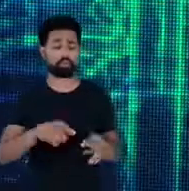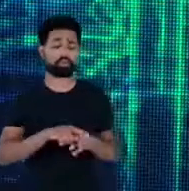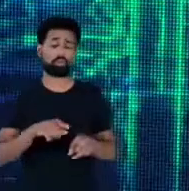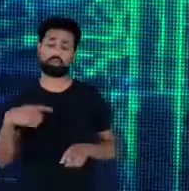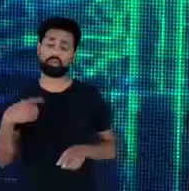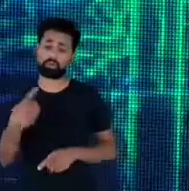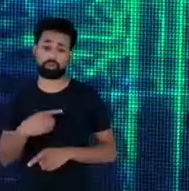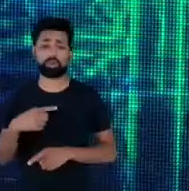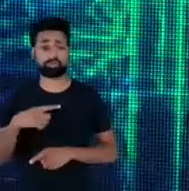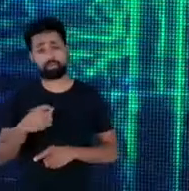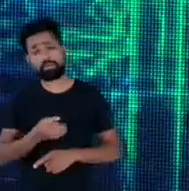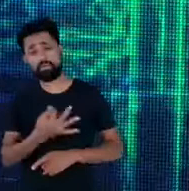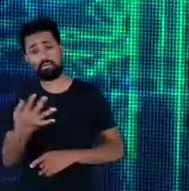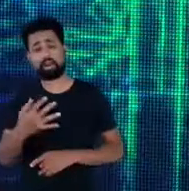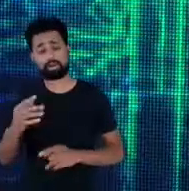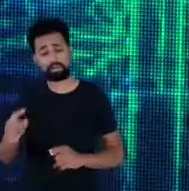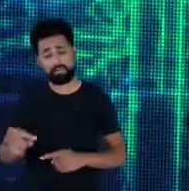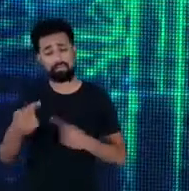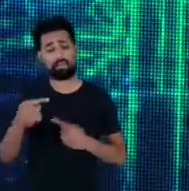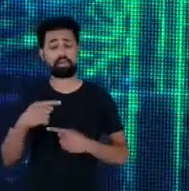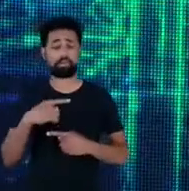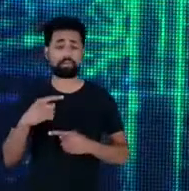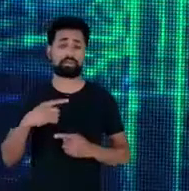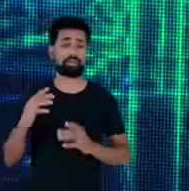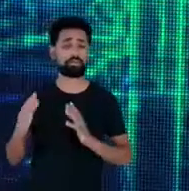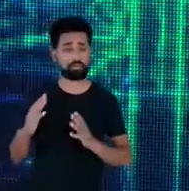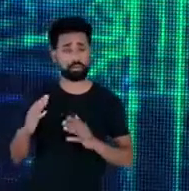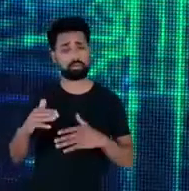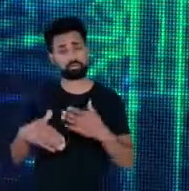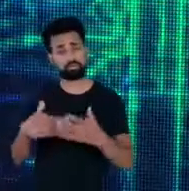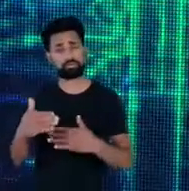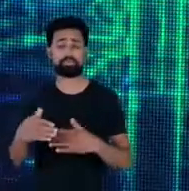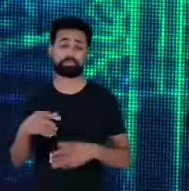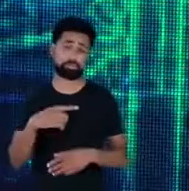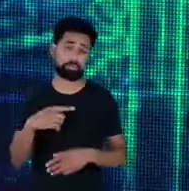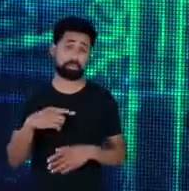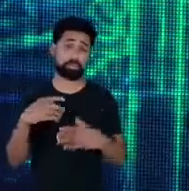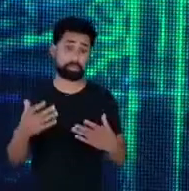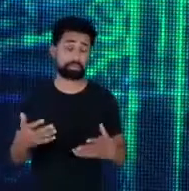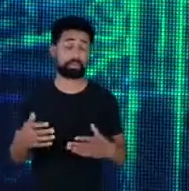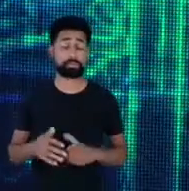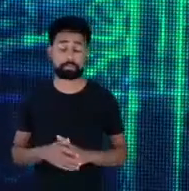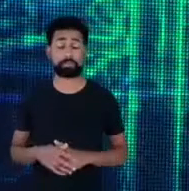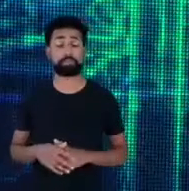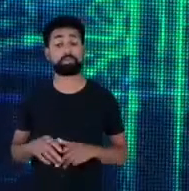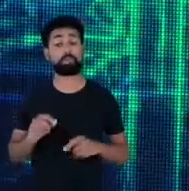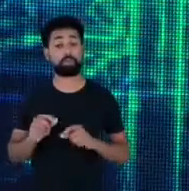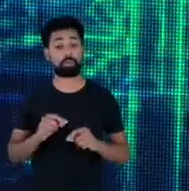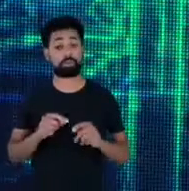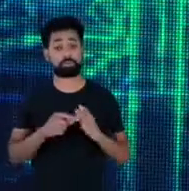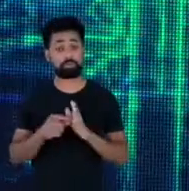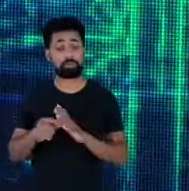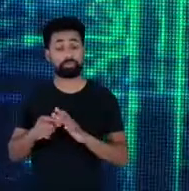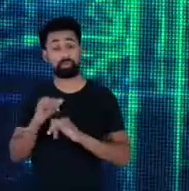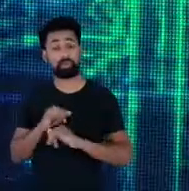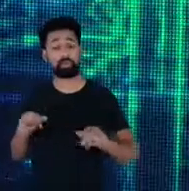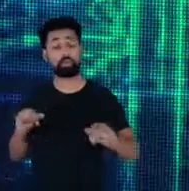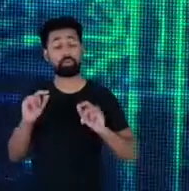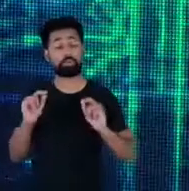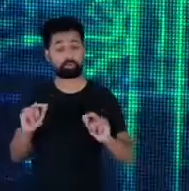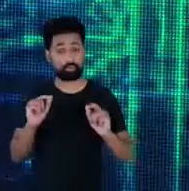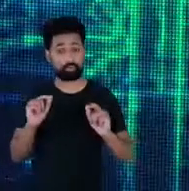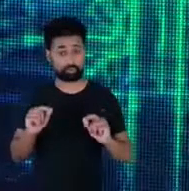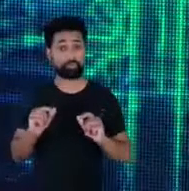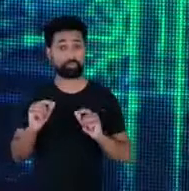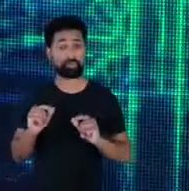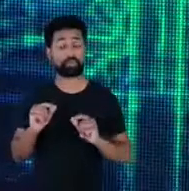desafios no nome do programa de eficiência energética da ANEL e o mensagem que eu deixo é o seguinte é a